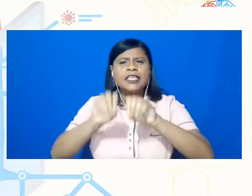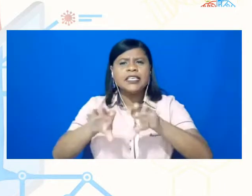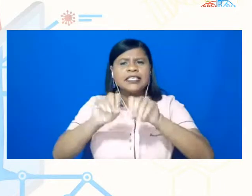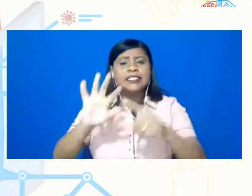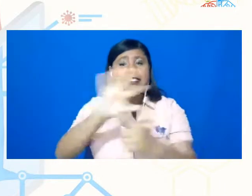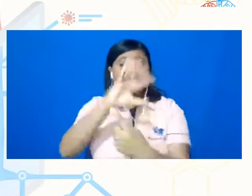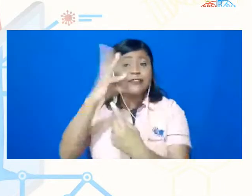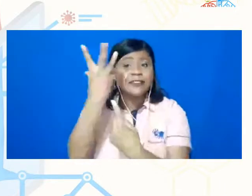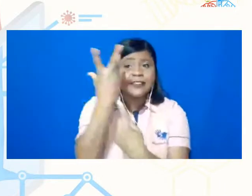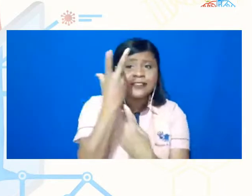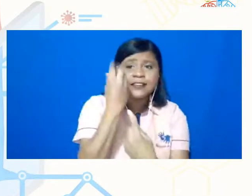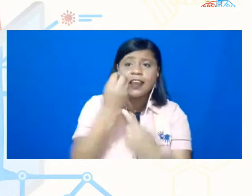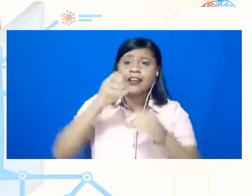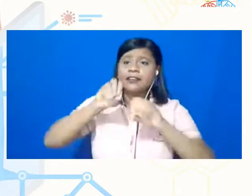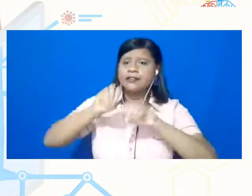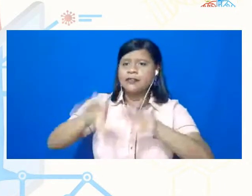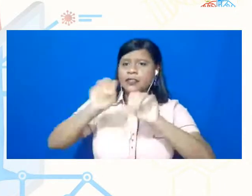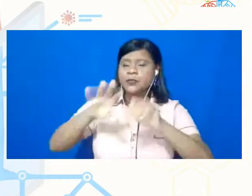educação profissional,